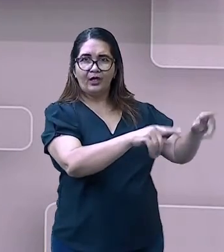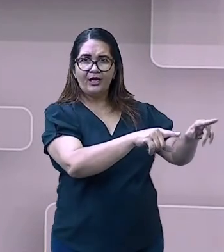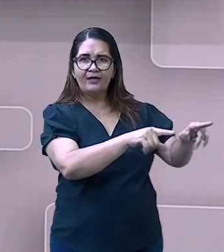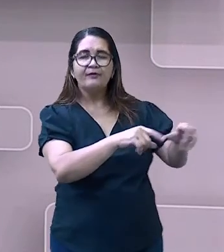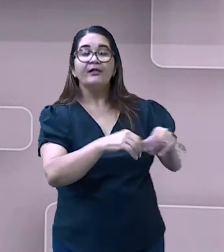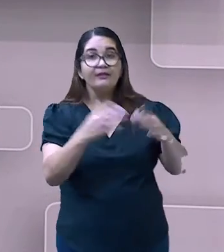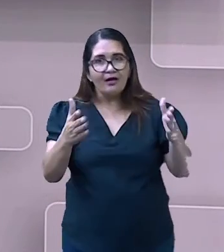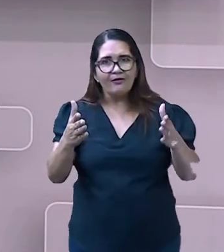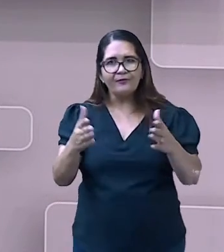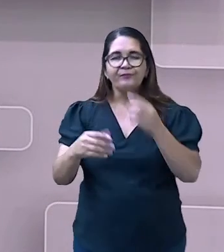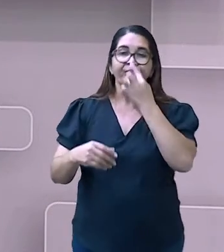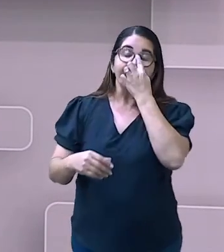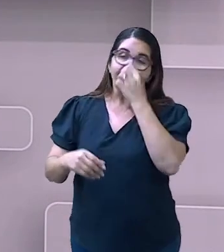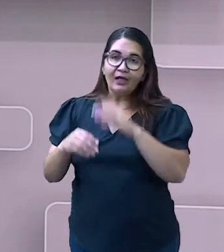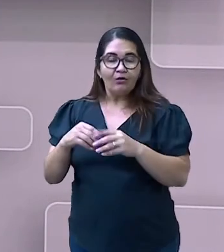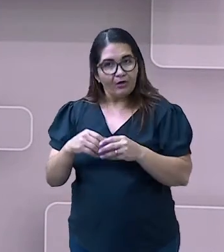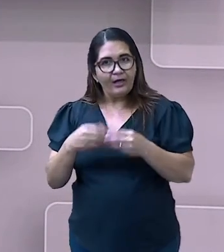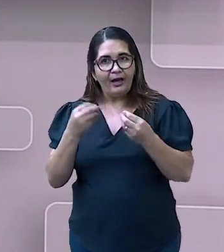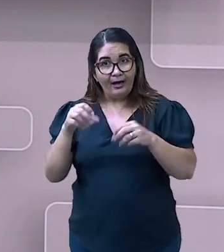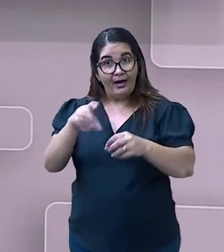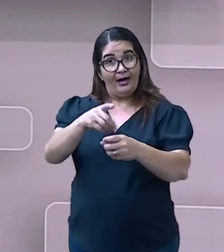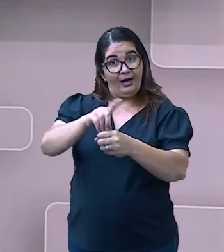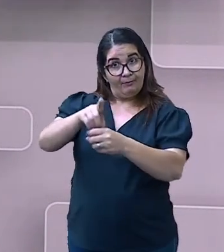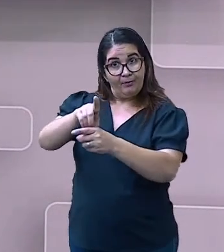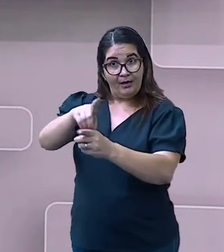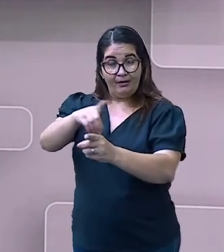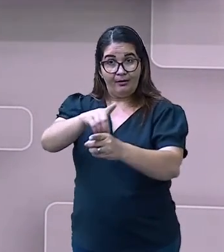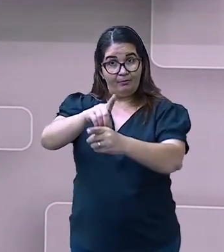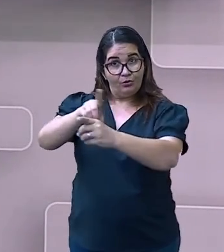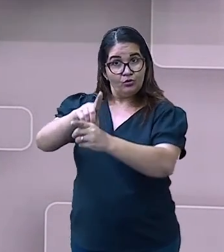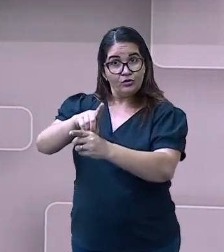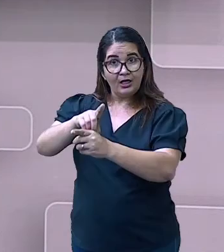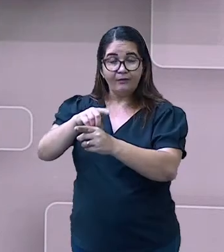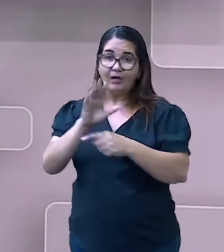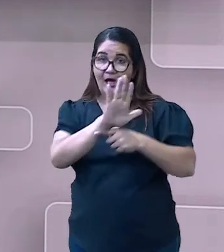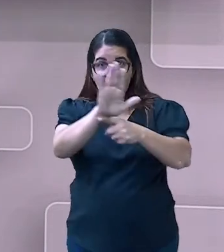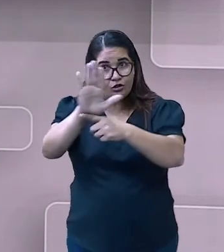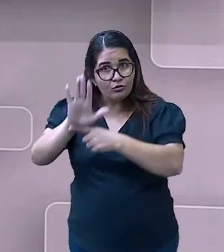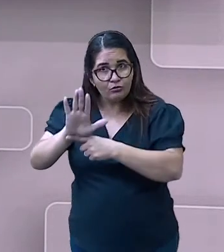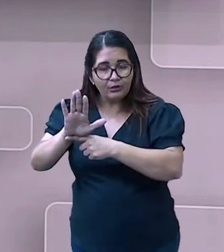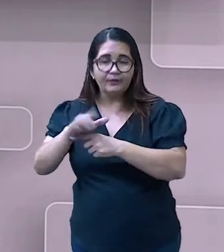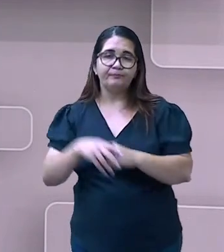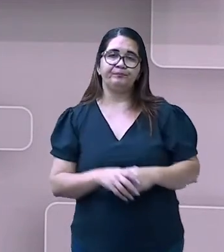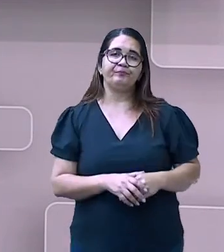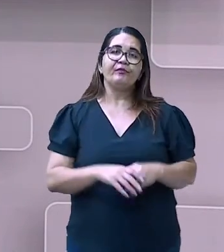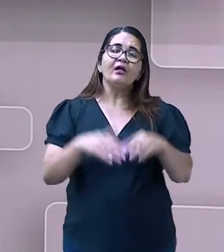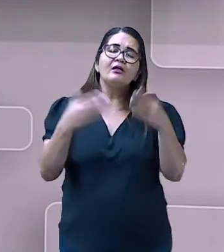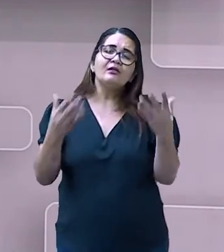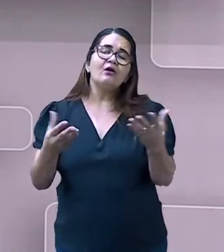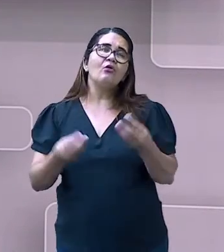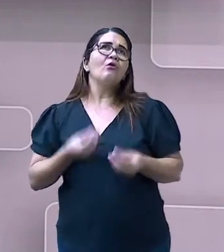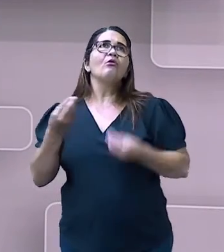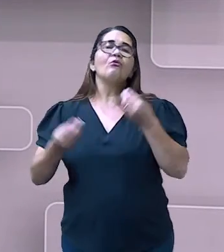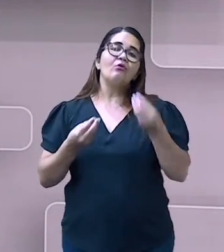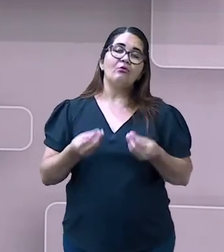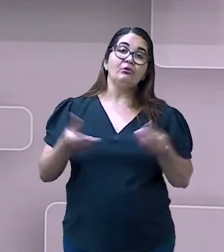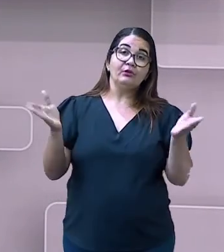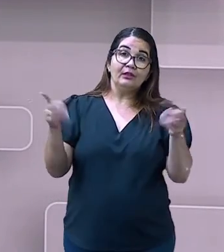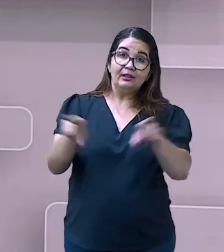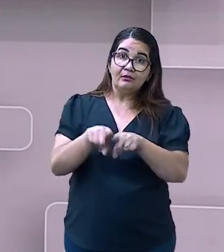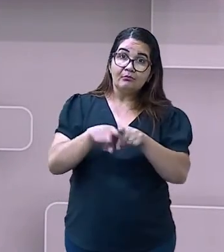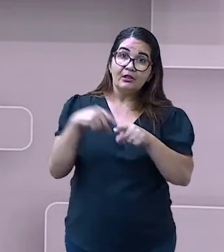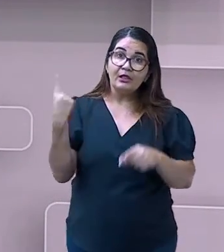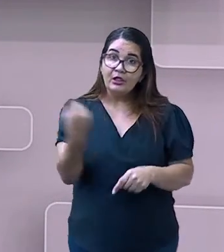rua, prédio, casa. E o deserto, é a areia para todos os lados, como que você vai se orientar?